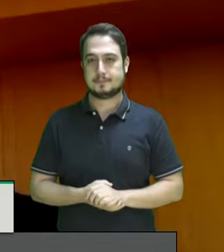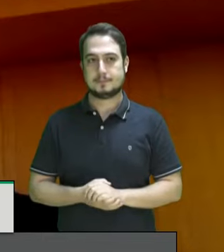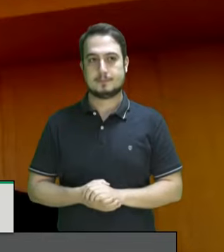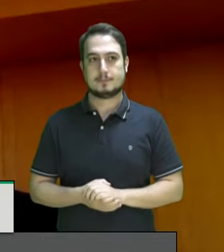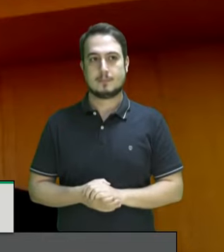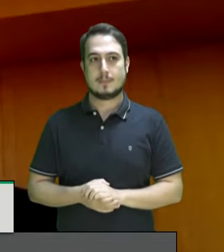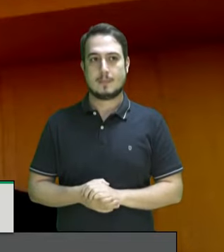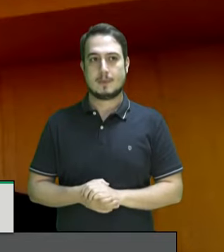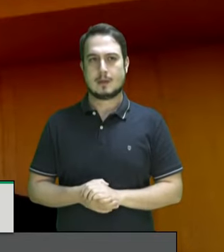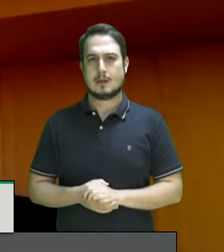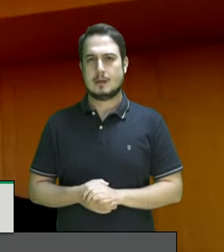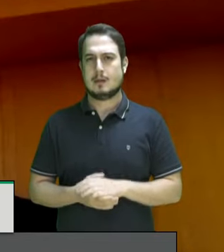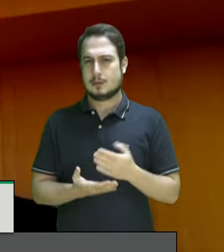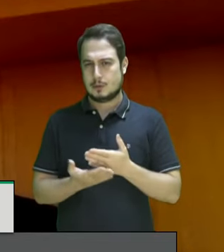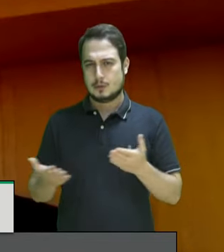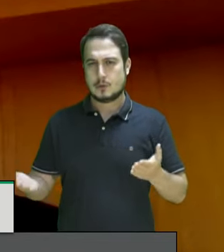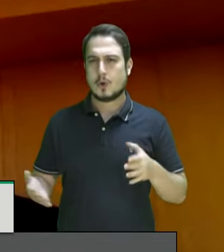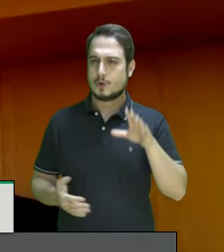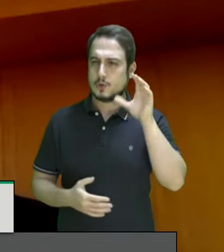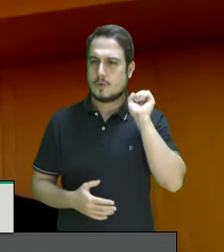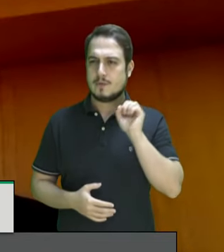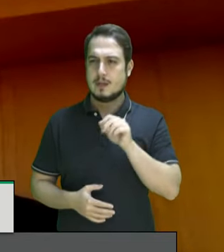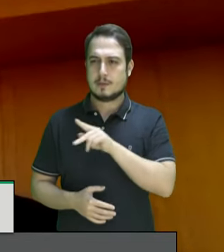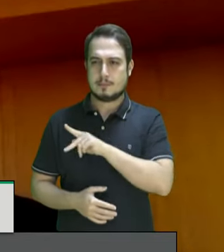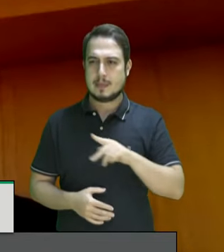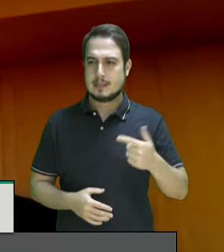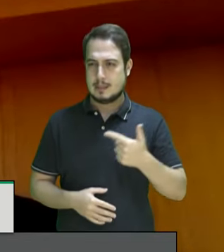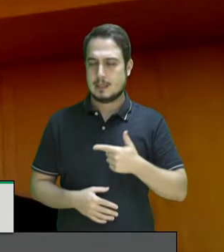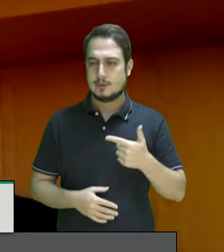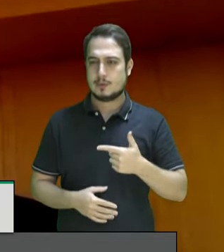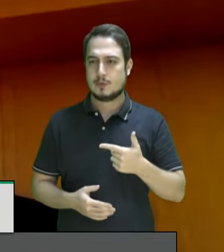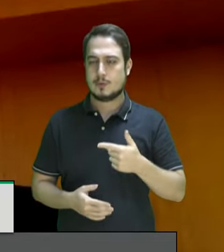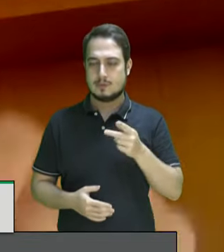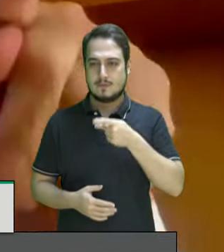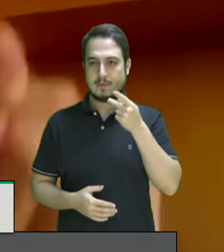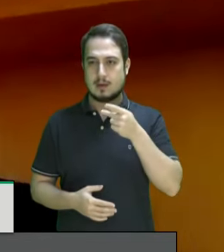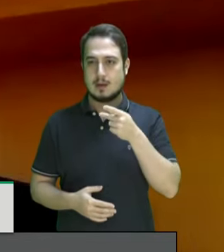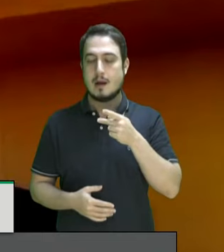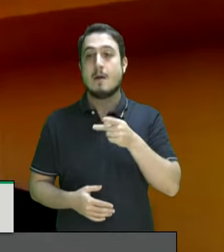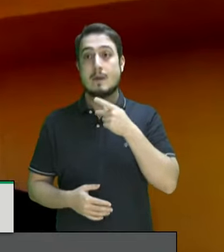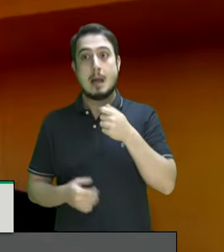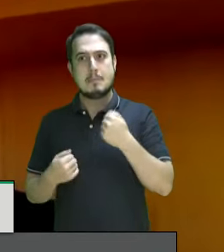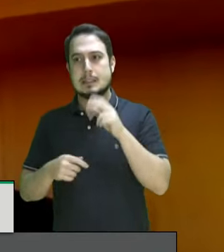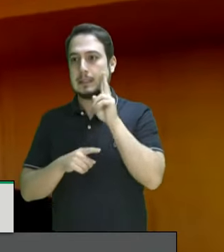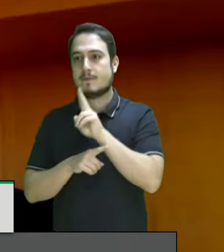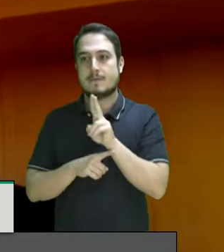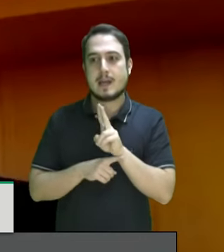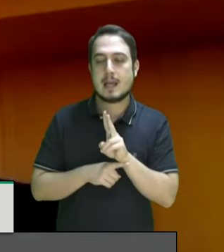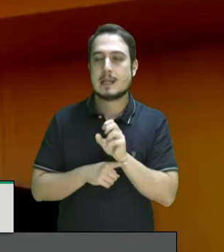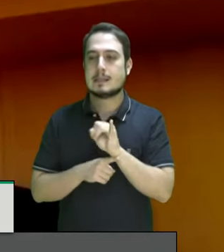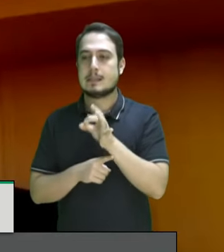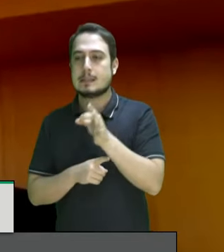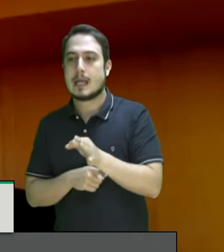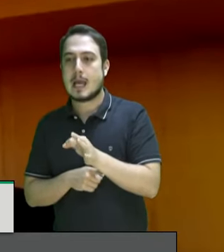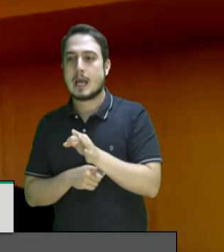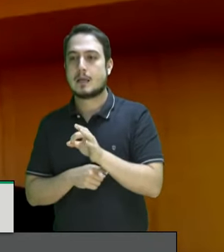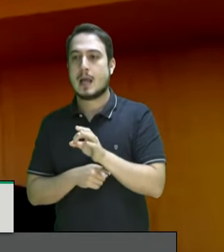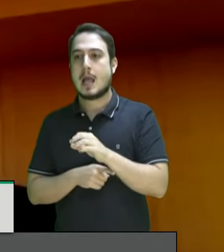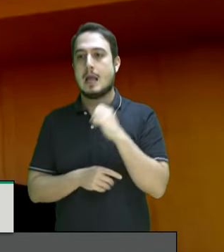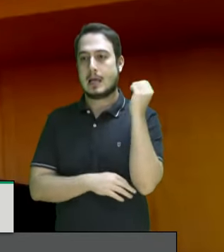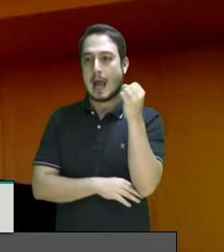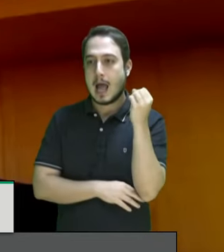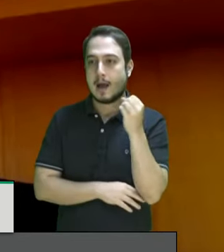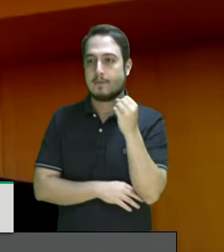a gente ouviu as palavras do vice-presidente da república ao invés de dizer nós vamos investigar é grave